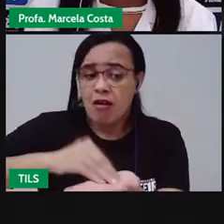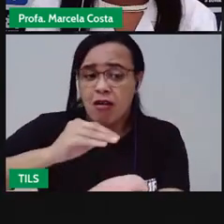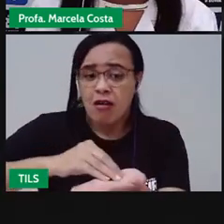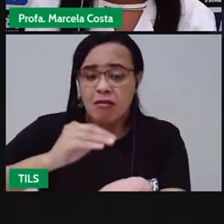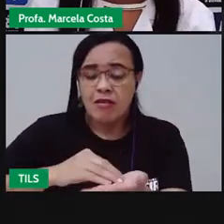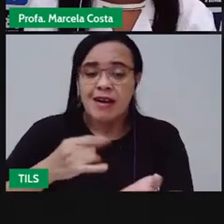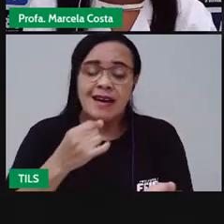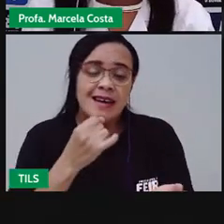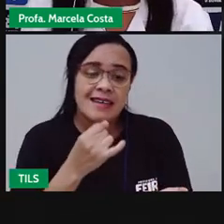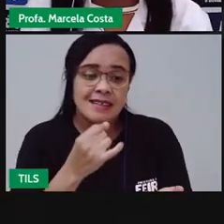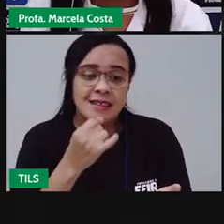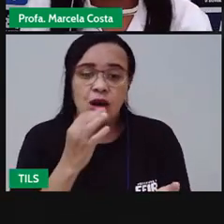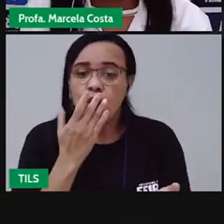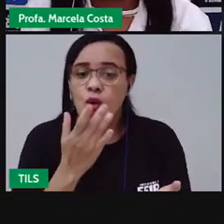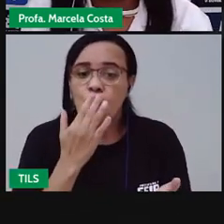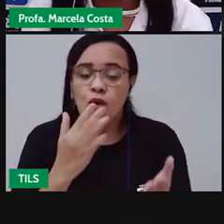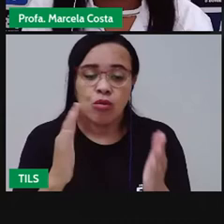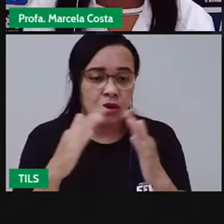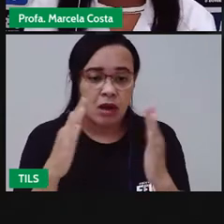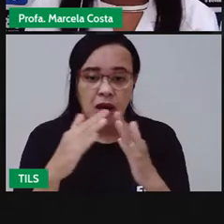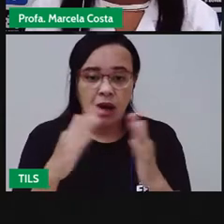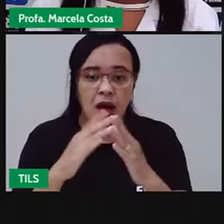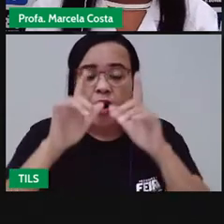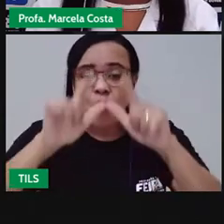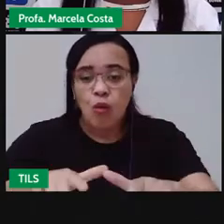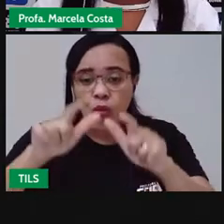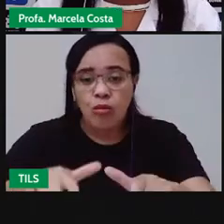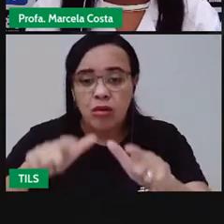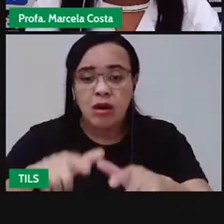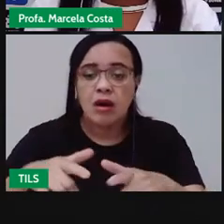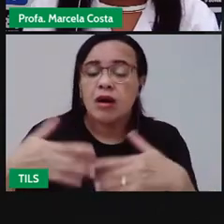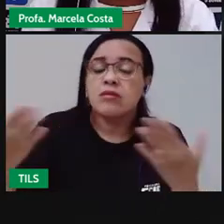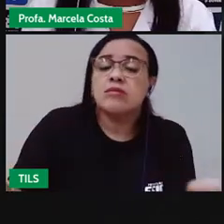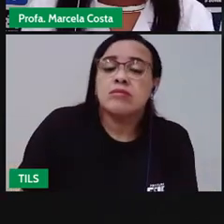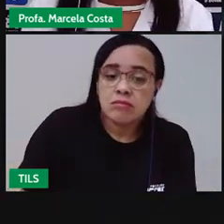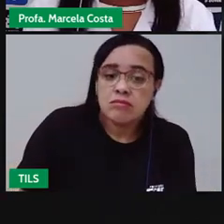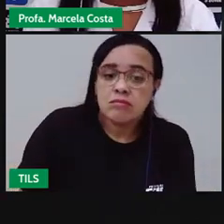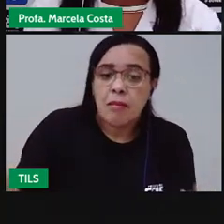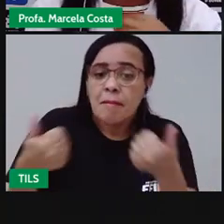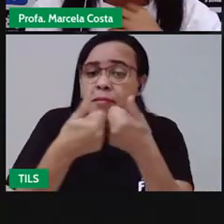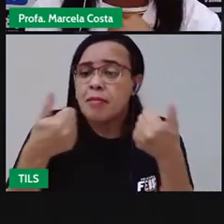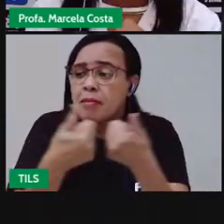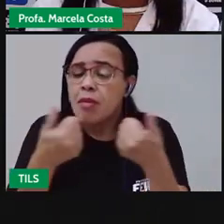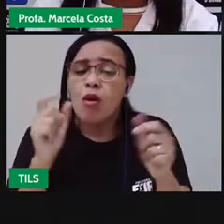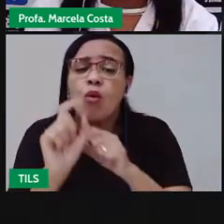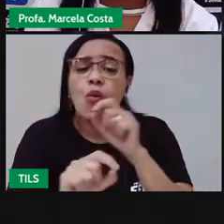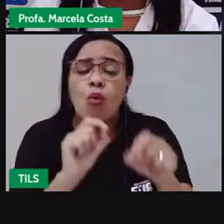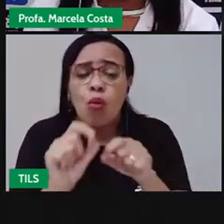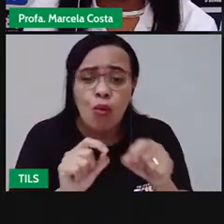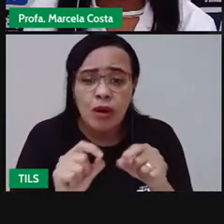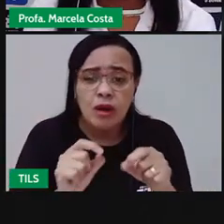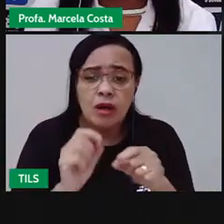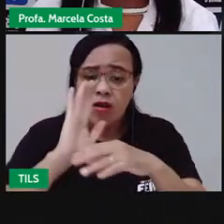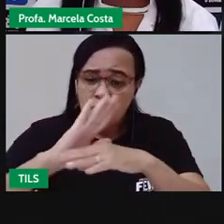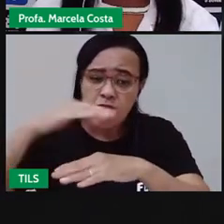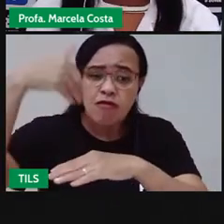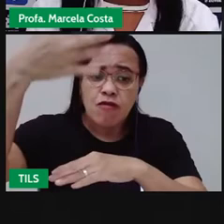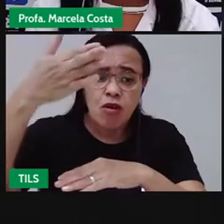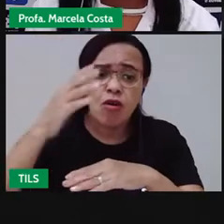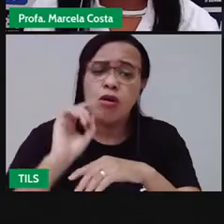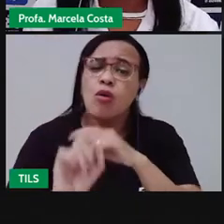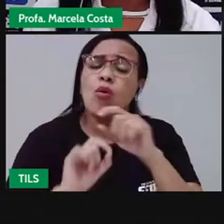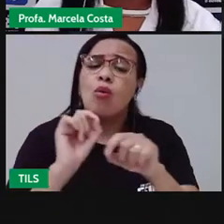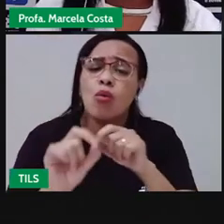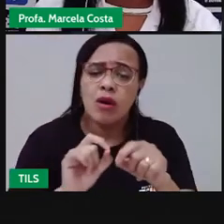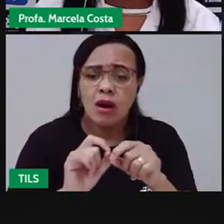casa, onde é que a casa fica, o que é que tem por perto, o que é que está ali na área externa da casa,